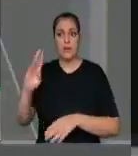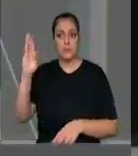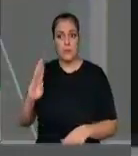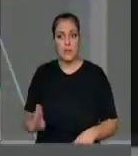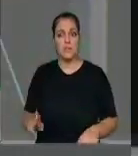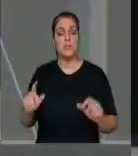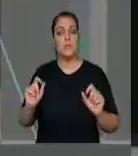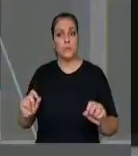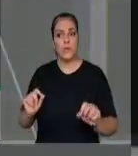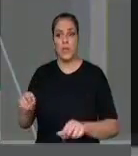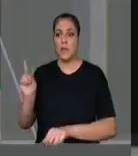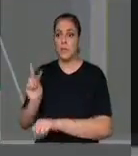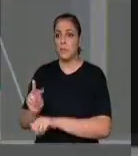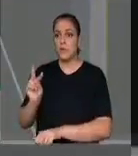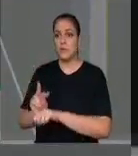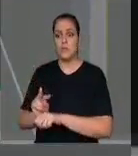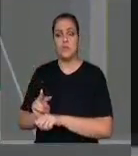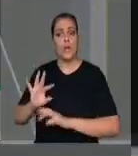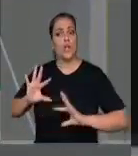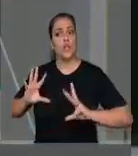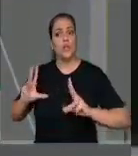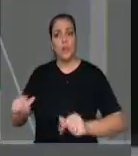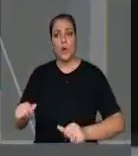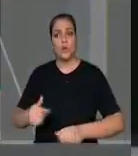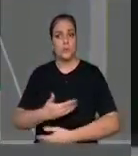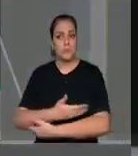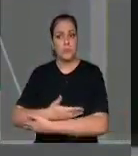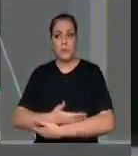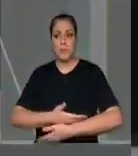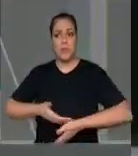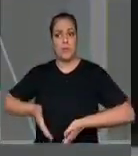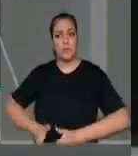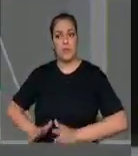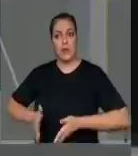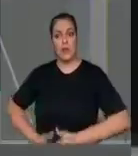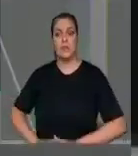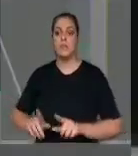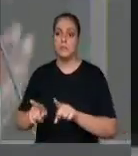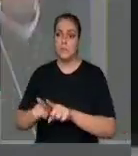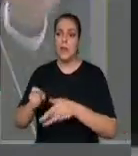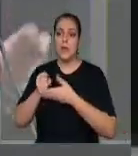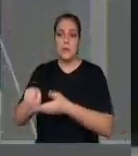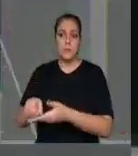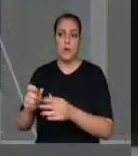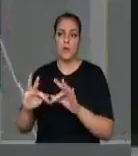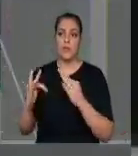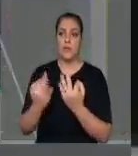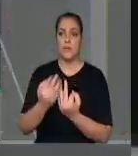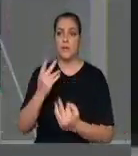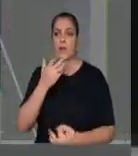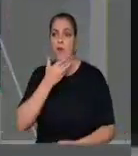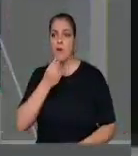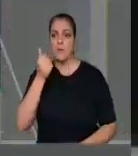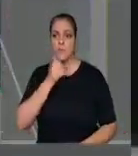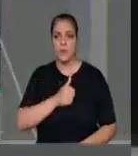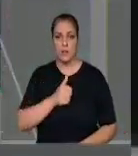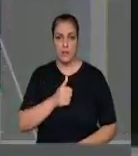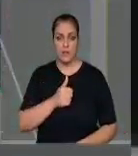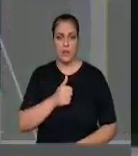proteção aos nascituros e a família formada por marido e mulher, na revisão periódica